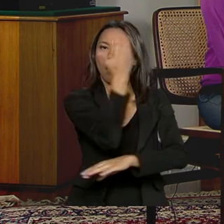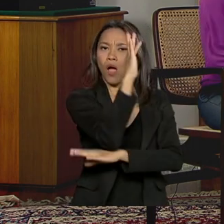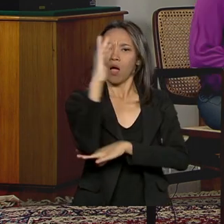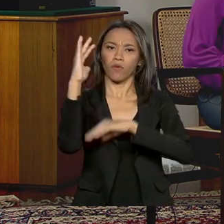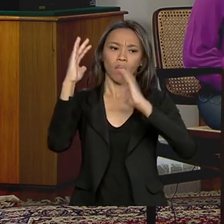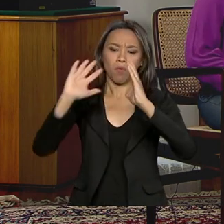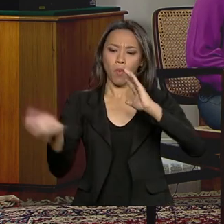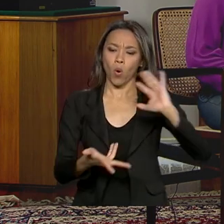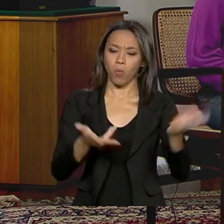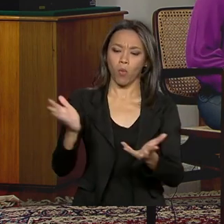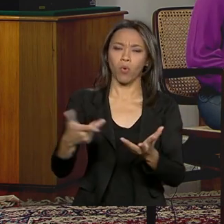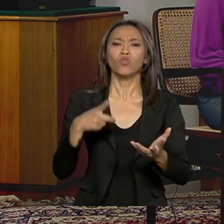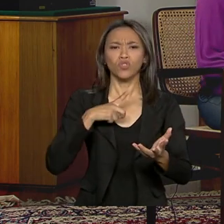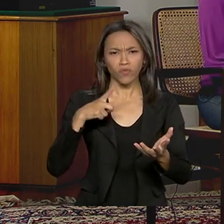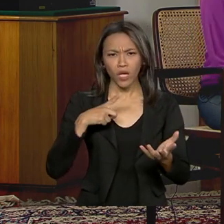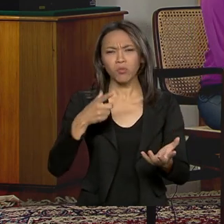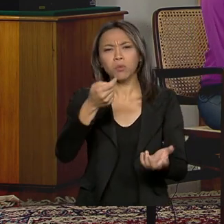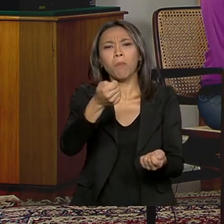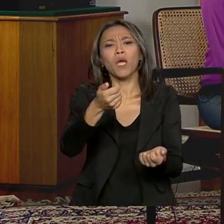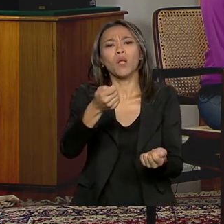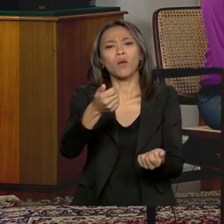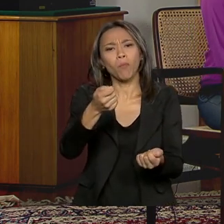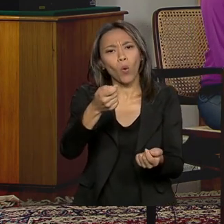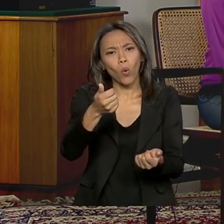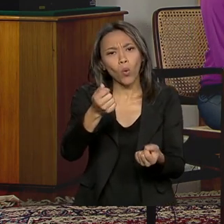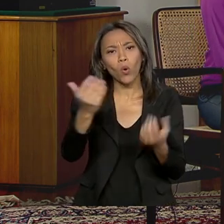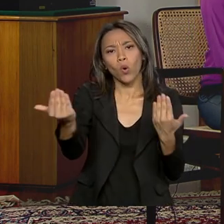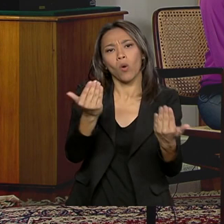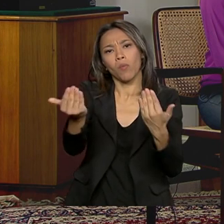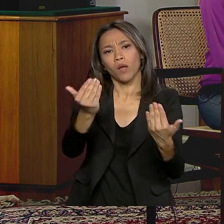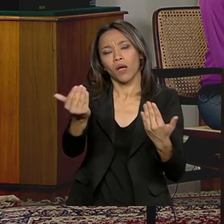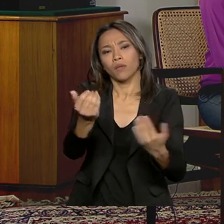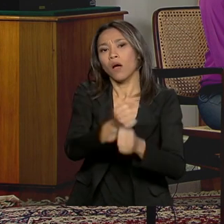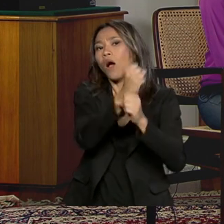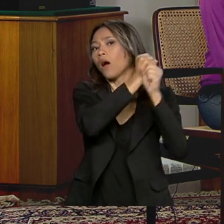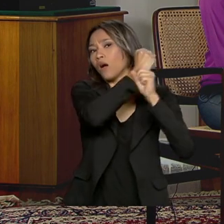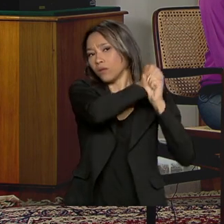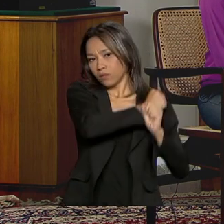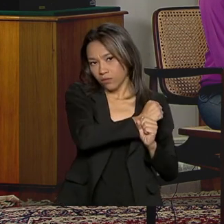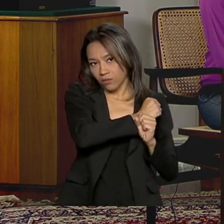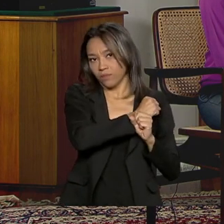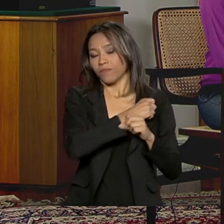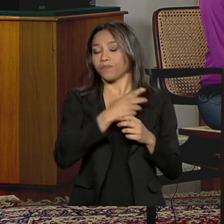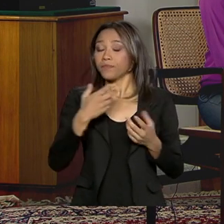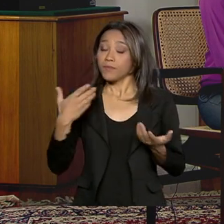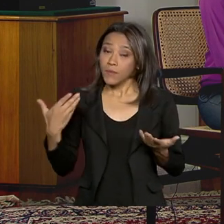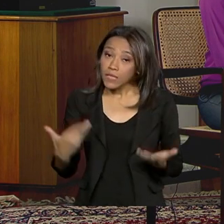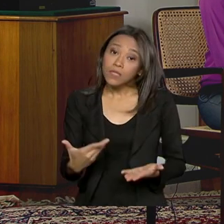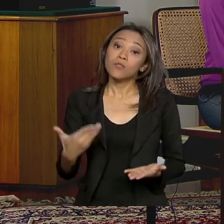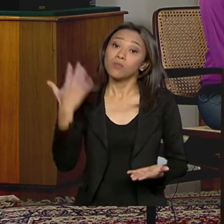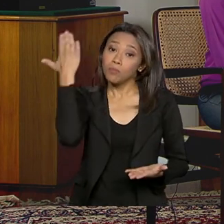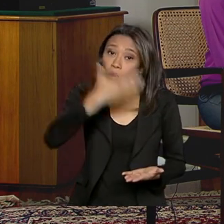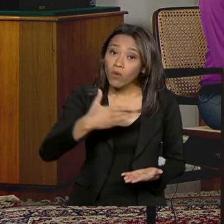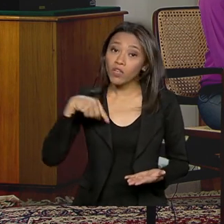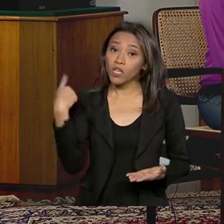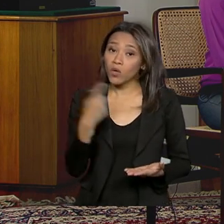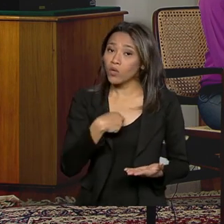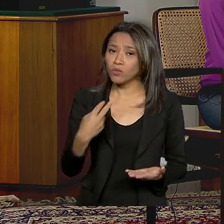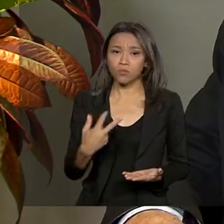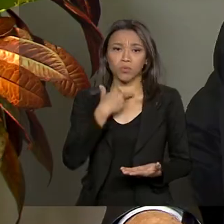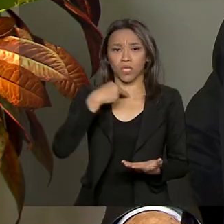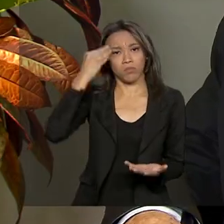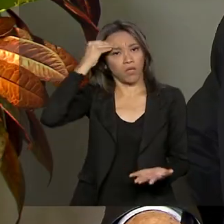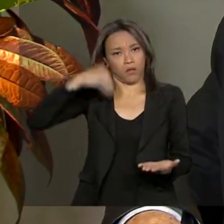desmatamento muito menor do que em outros anos. Mas isso aí mostrou ao governo que nós não podemos nos descuidar, porque essa